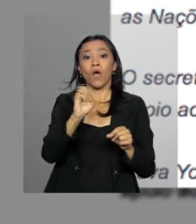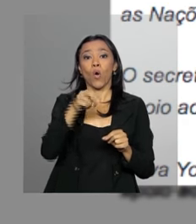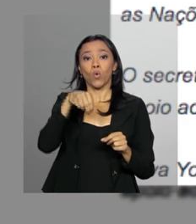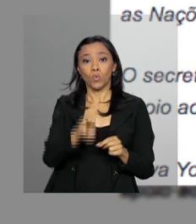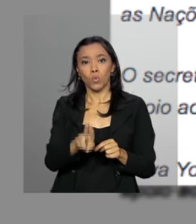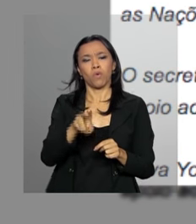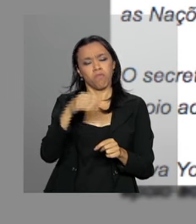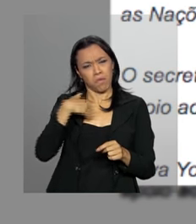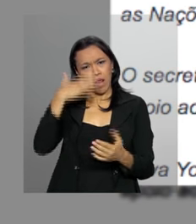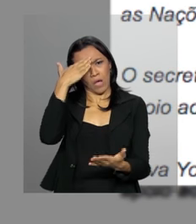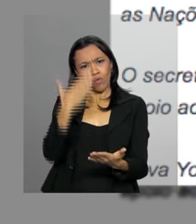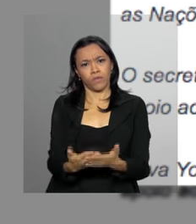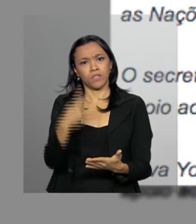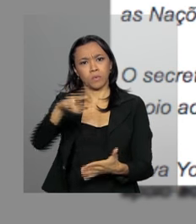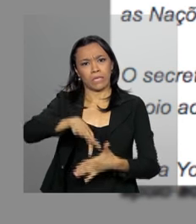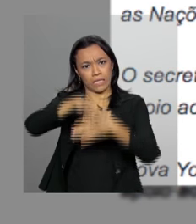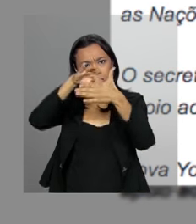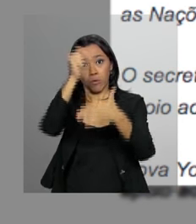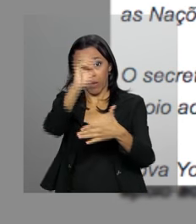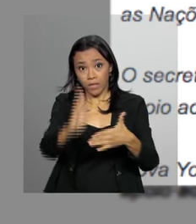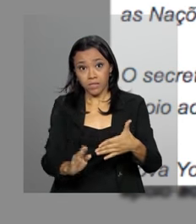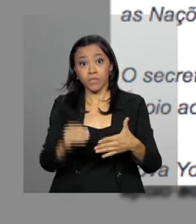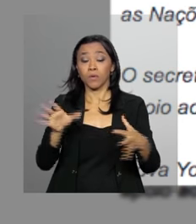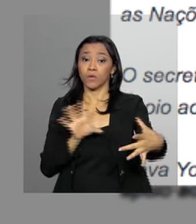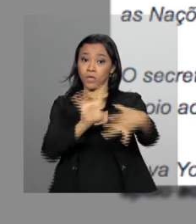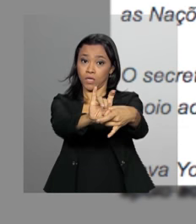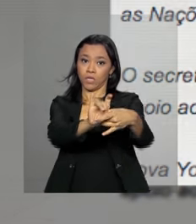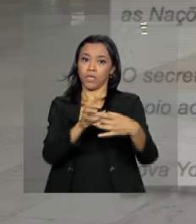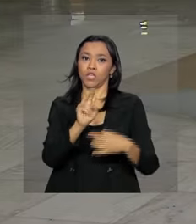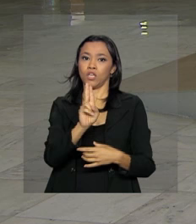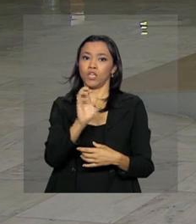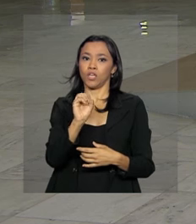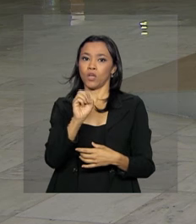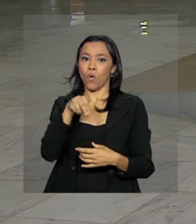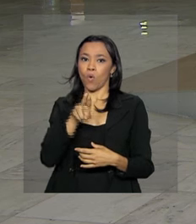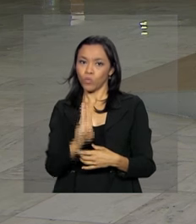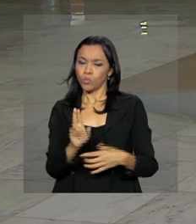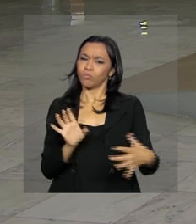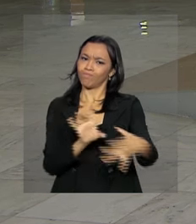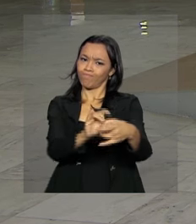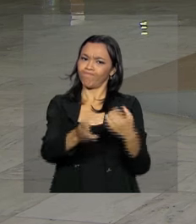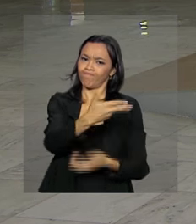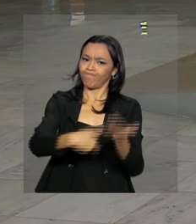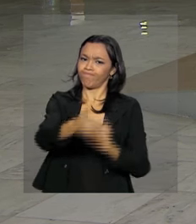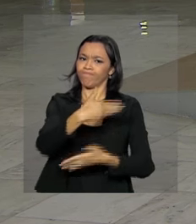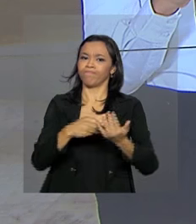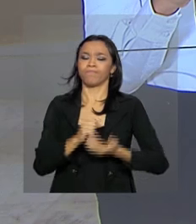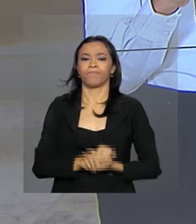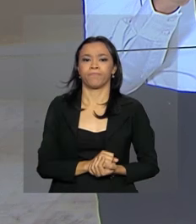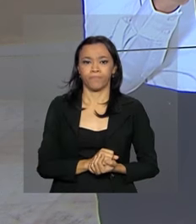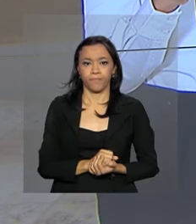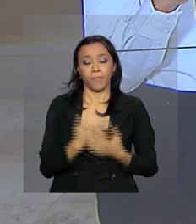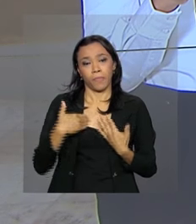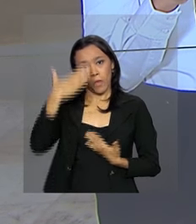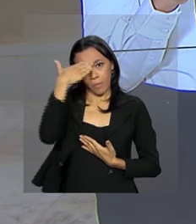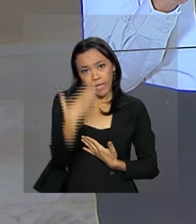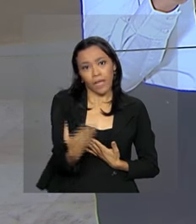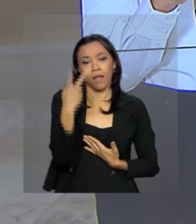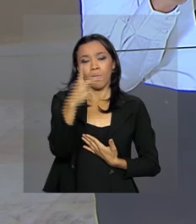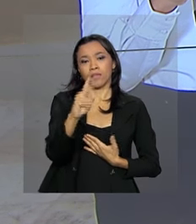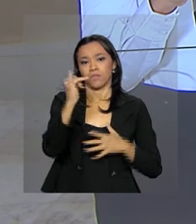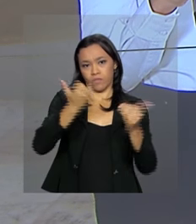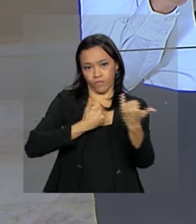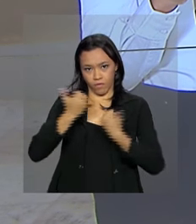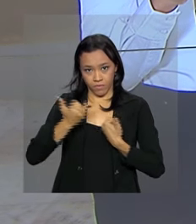de que, sob sua liderança, Brasil e ONU continuarão a manter sua estreita parceria. Renata. Obrigada, Paola, pelas suas